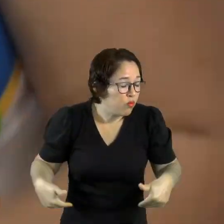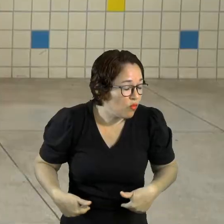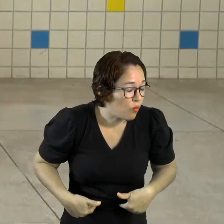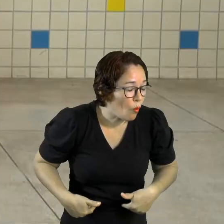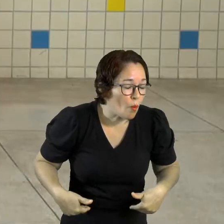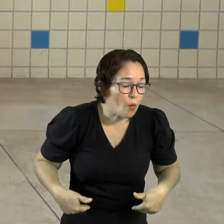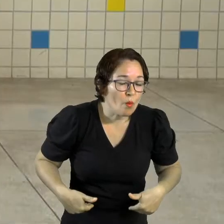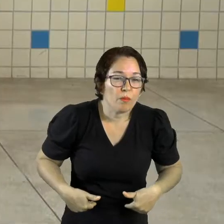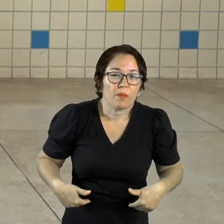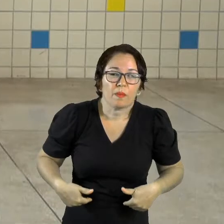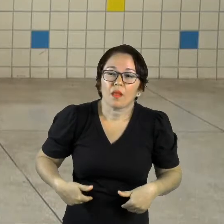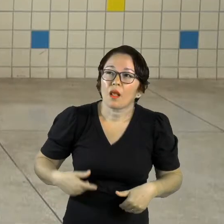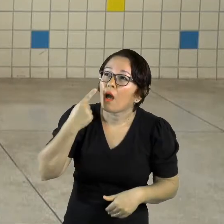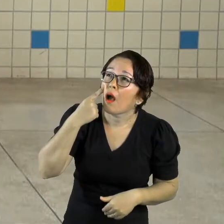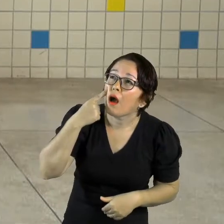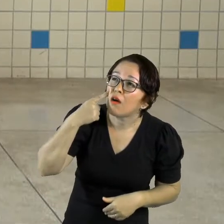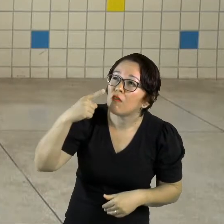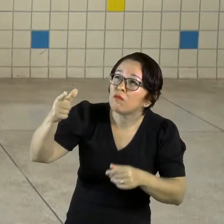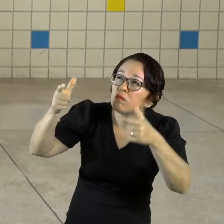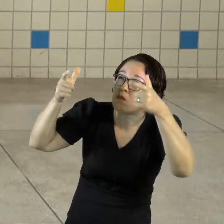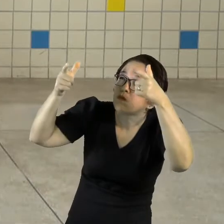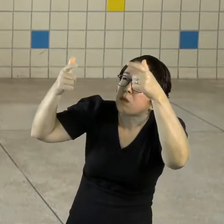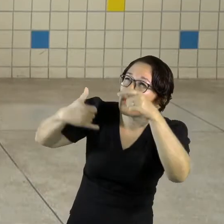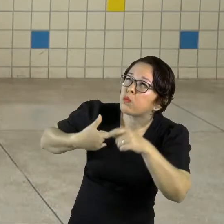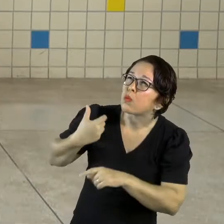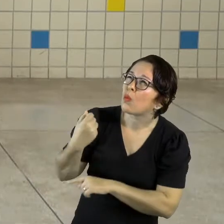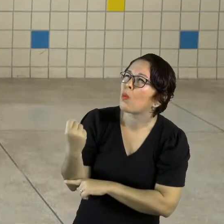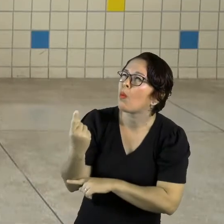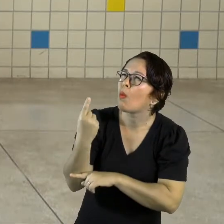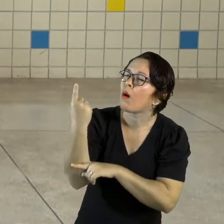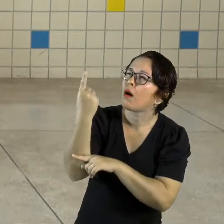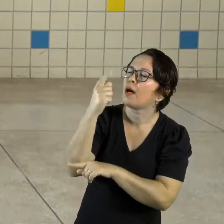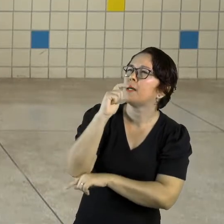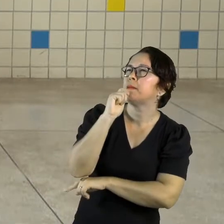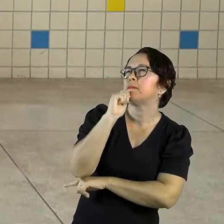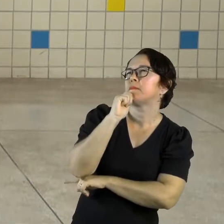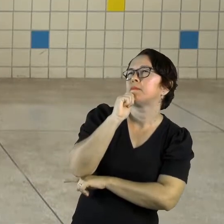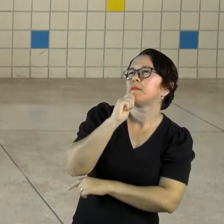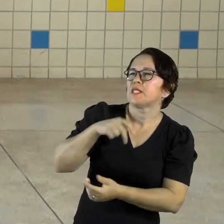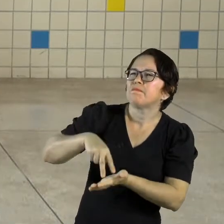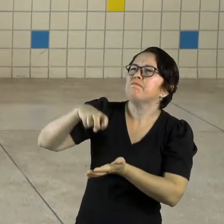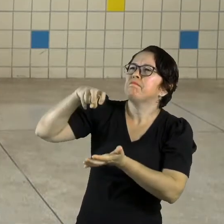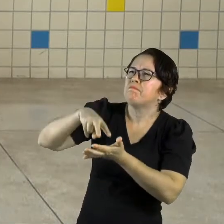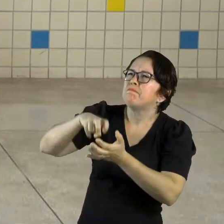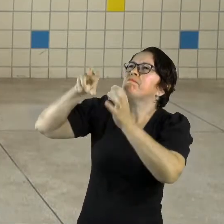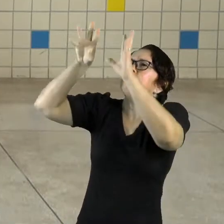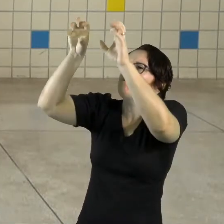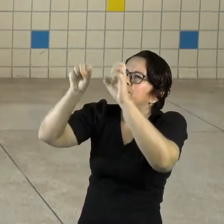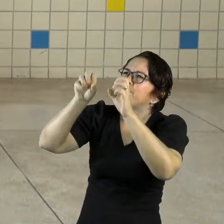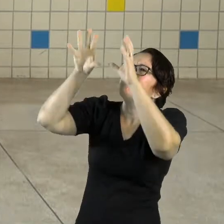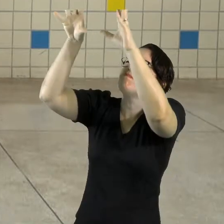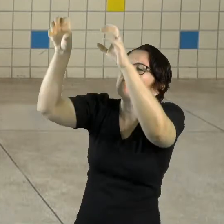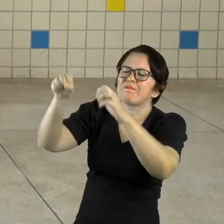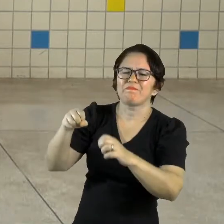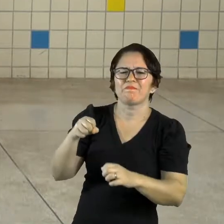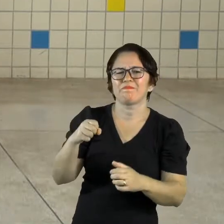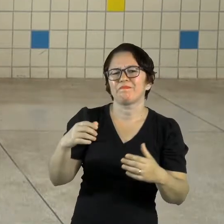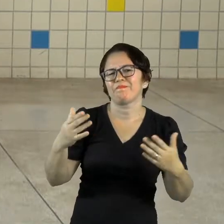fome e ele viu o bolo bem lá no alto. Pulou para tentar pegar o bolo, mas